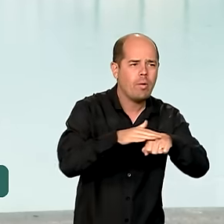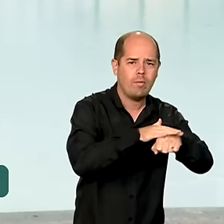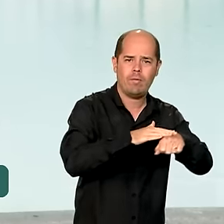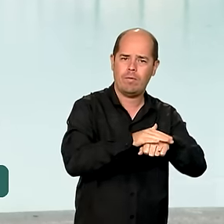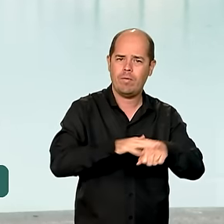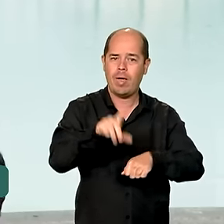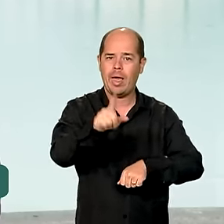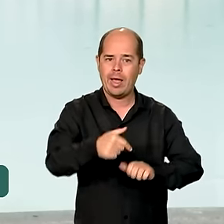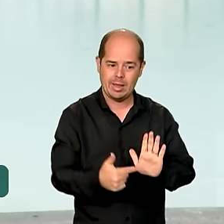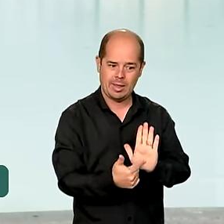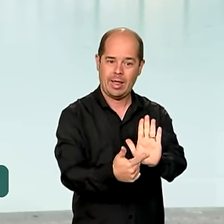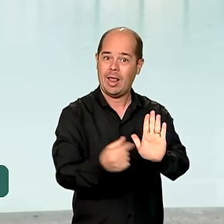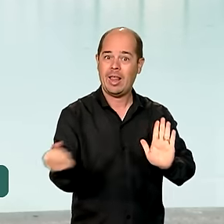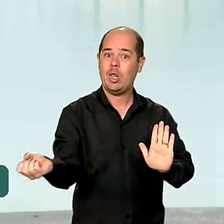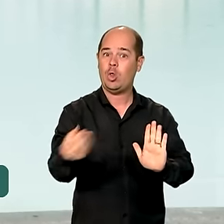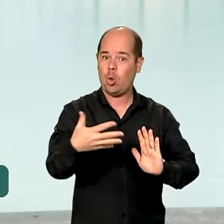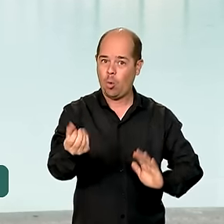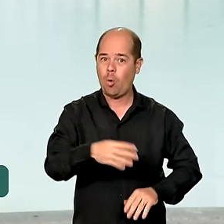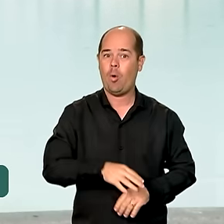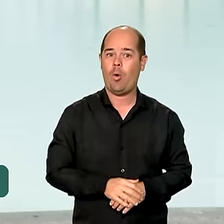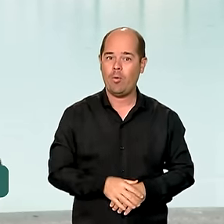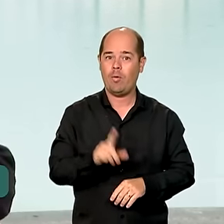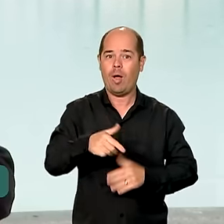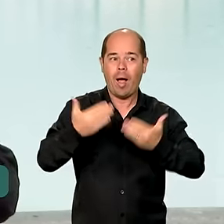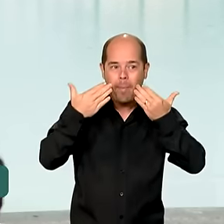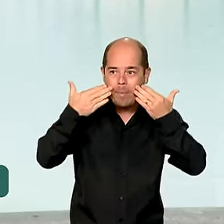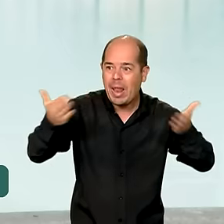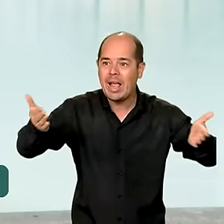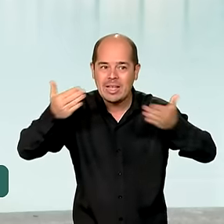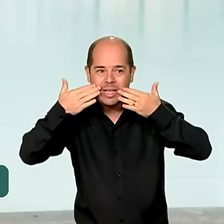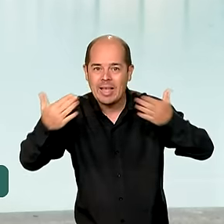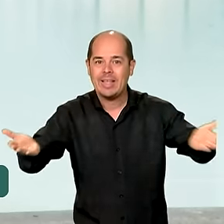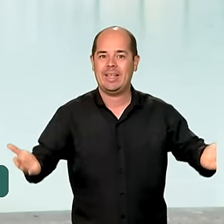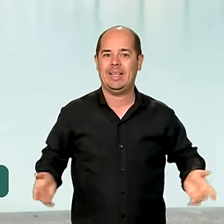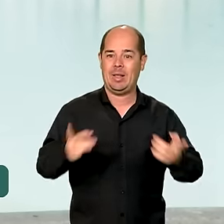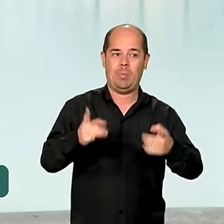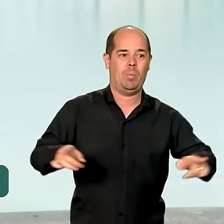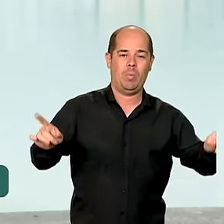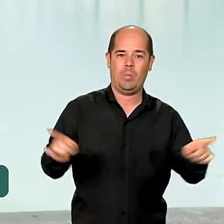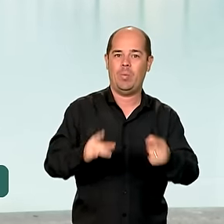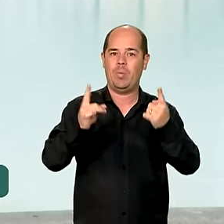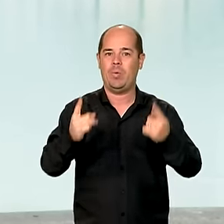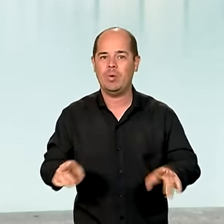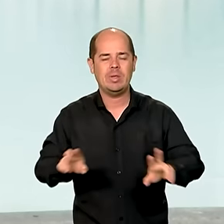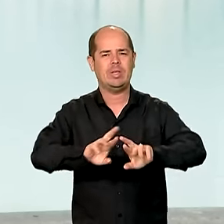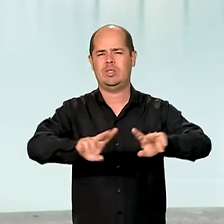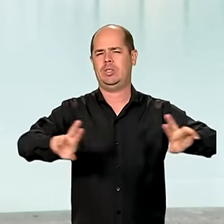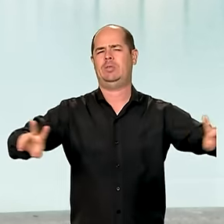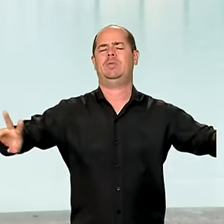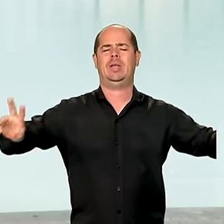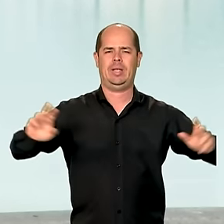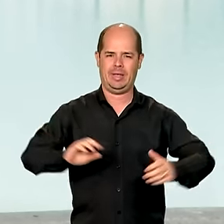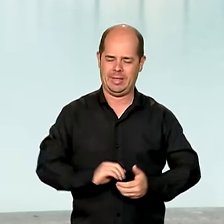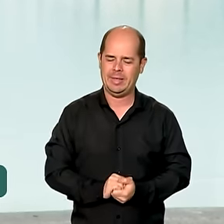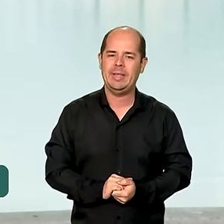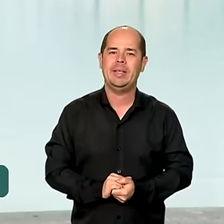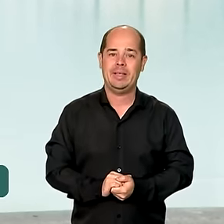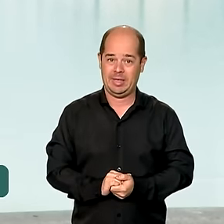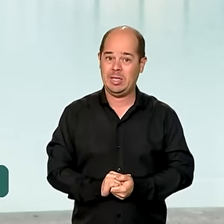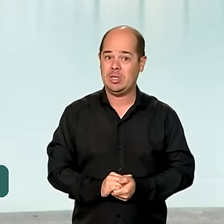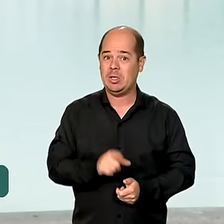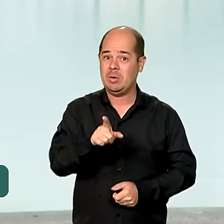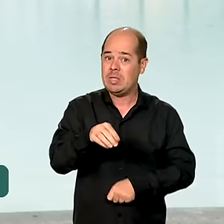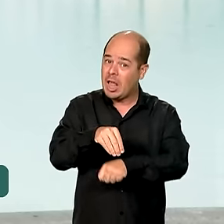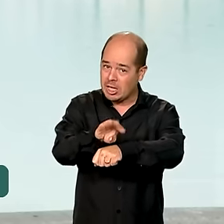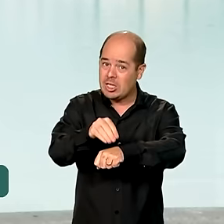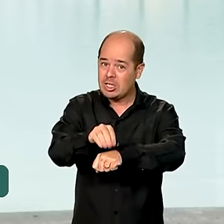apresentações teatrais, musicais, saraus, entre muitas outras coisas. A gente dá essa dica aí para você procurar na sua